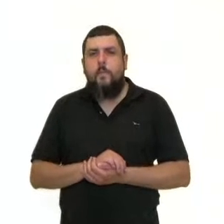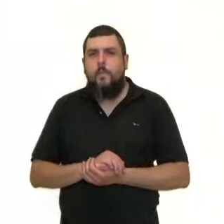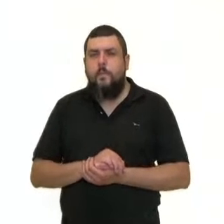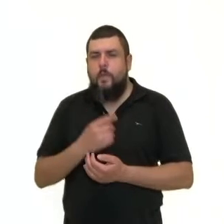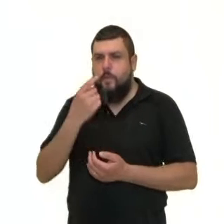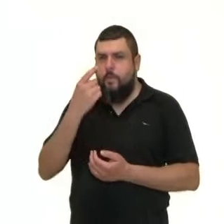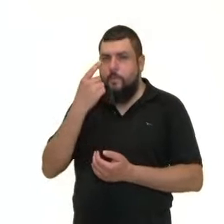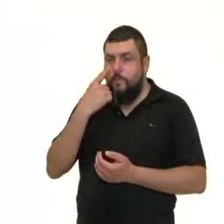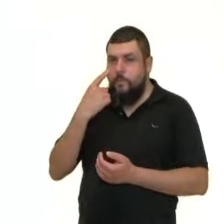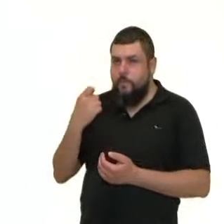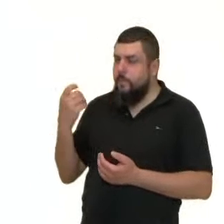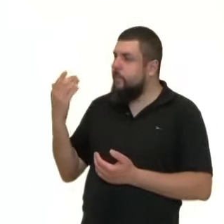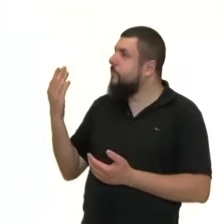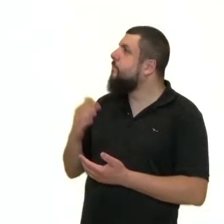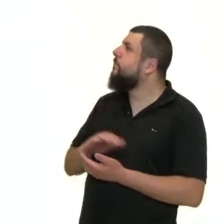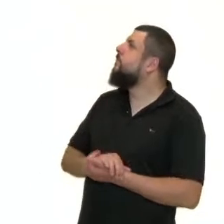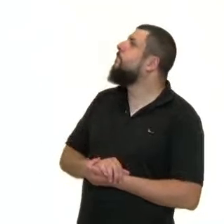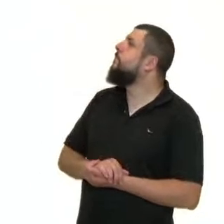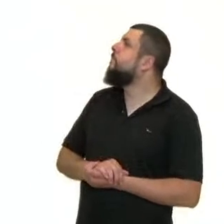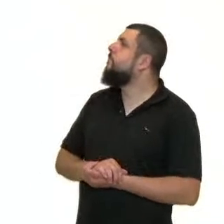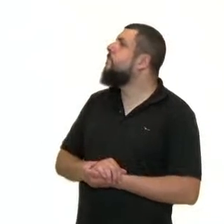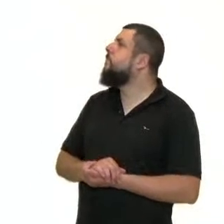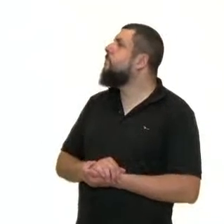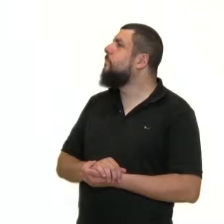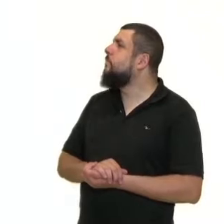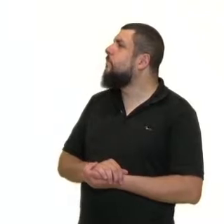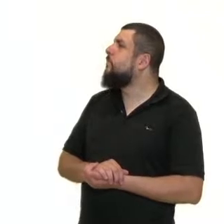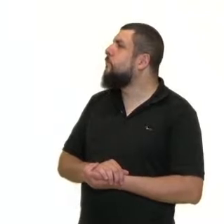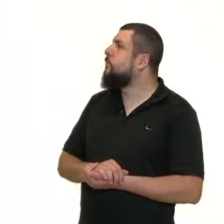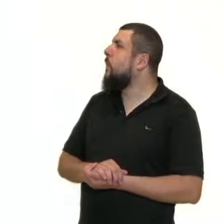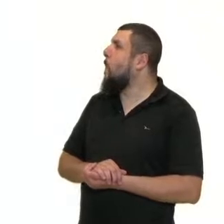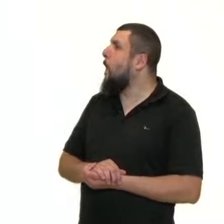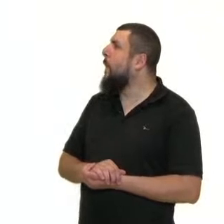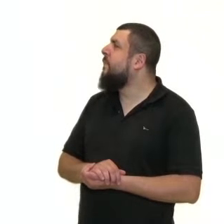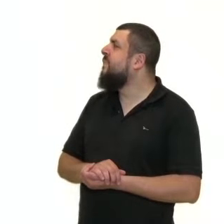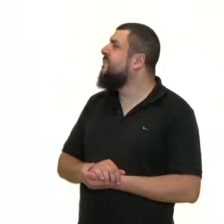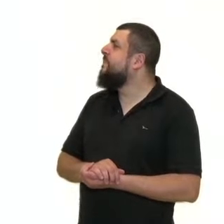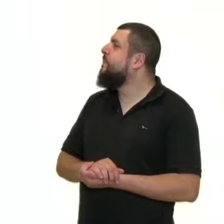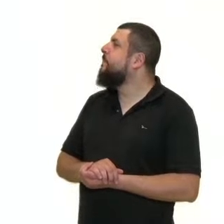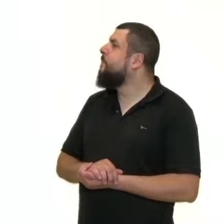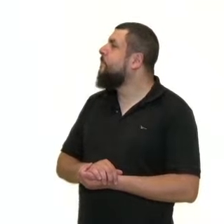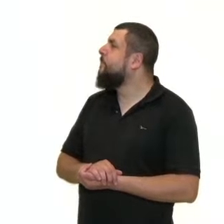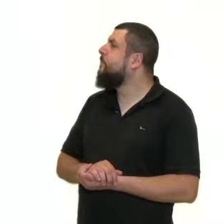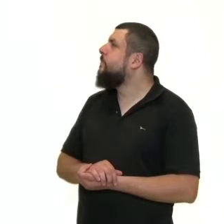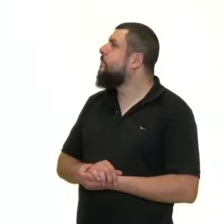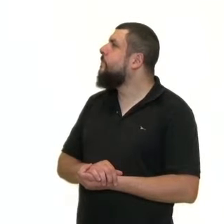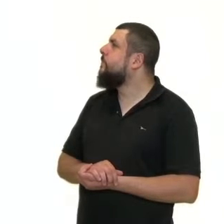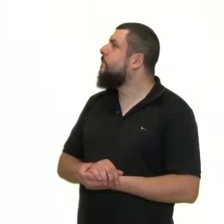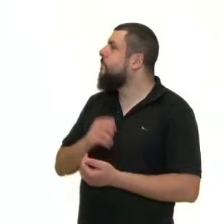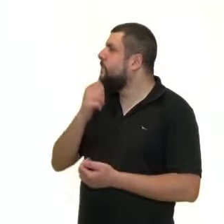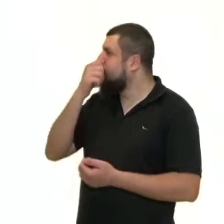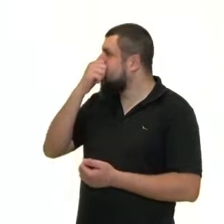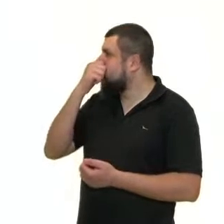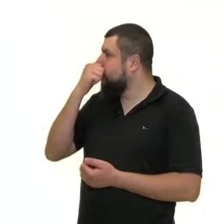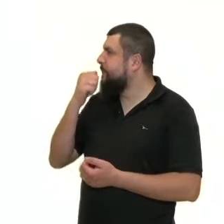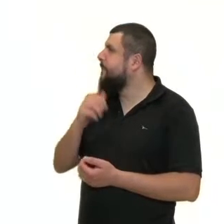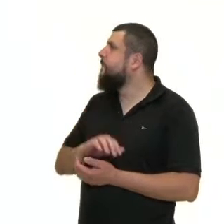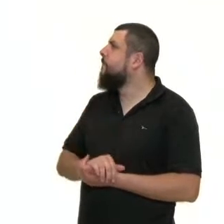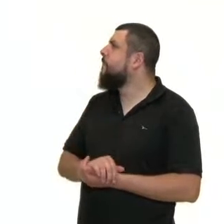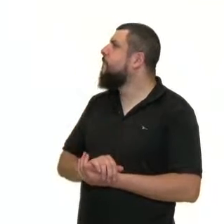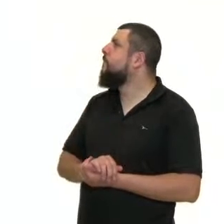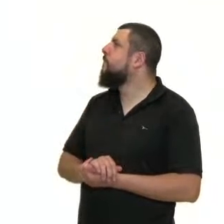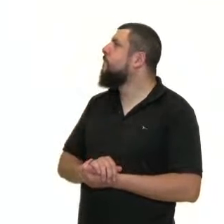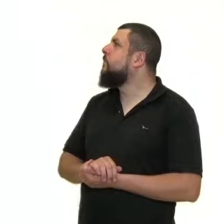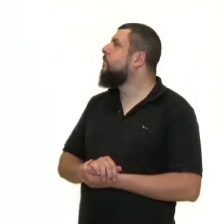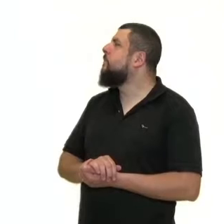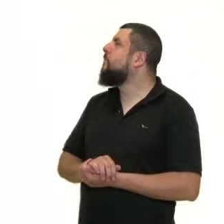No caso de crianças, cidadãos, informação, é preciso avaliar não só as condições que ela tem para